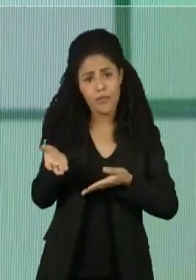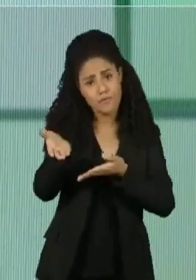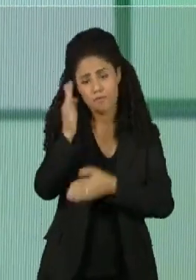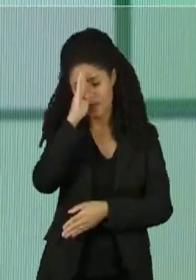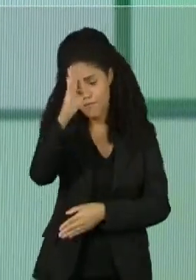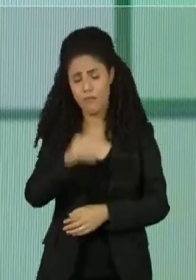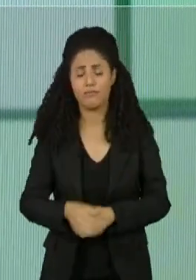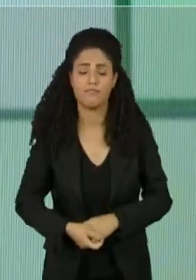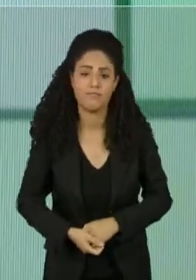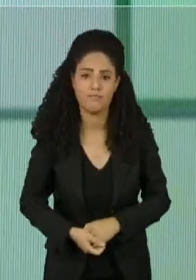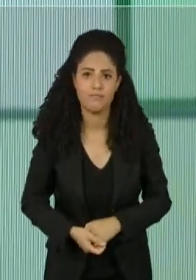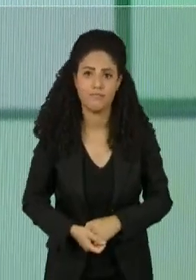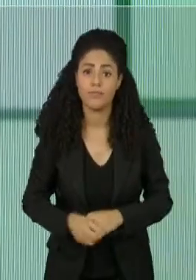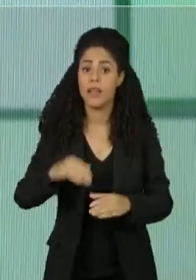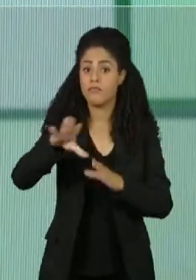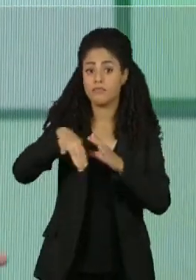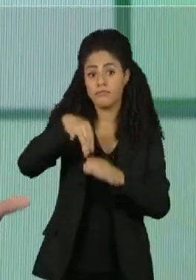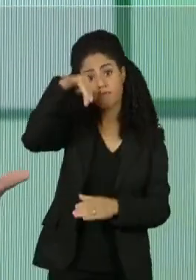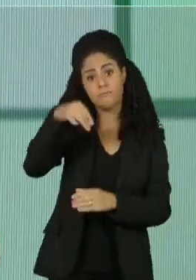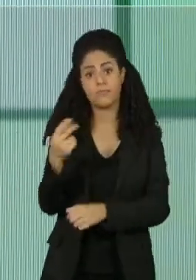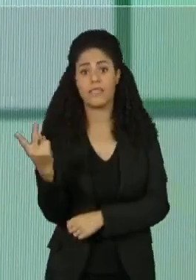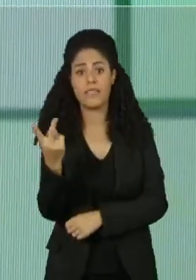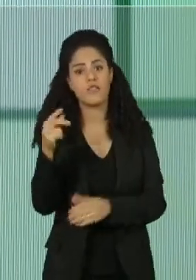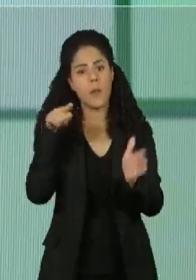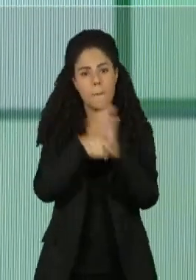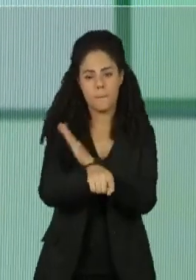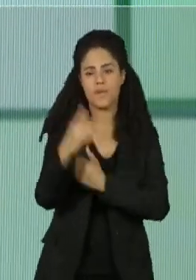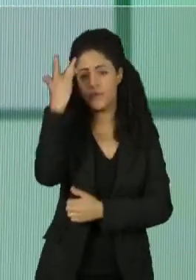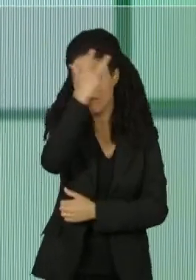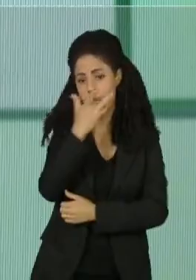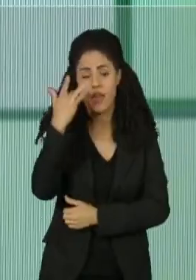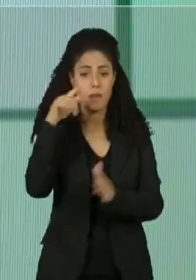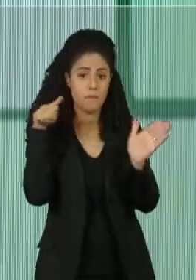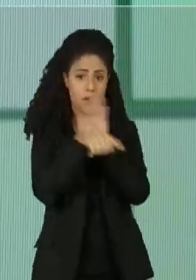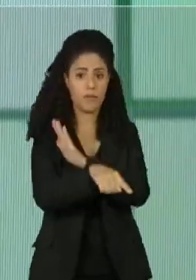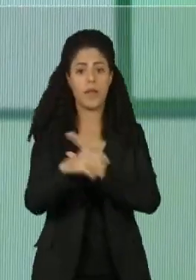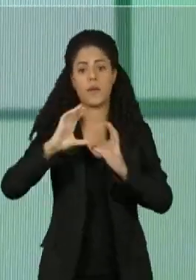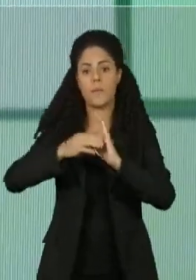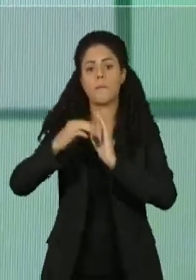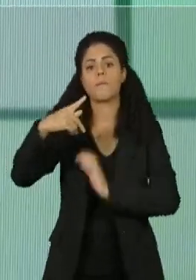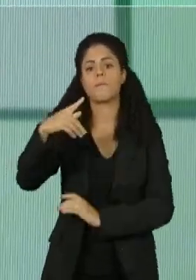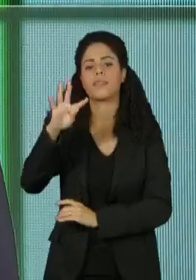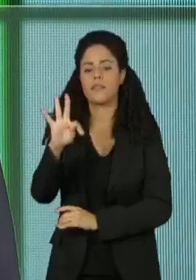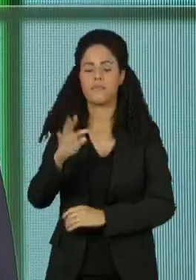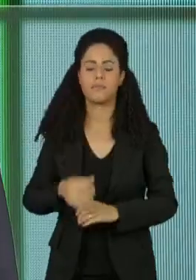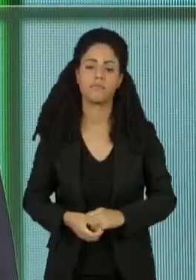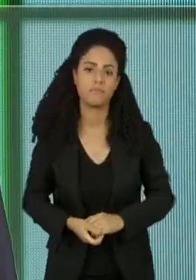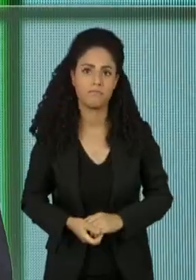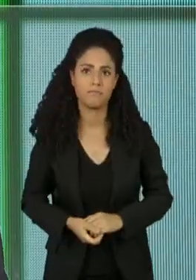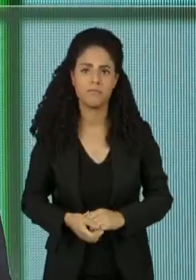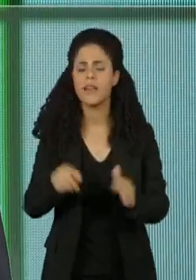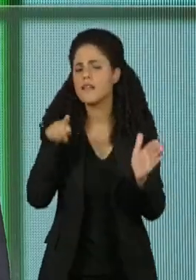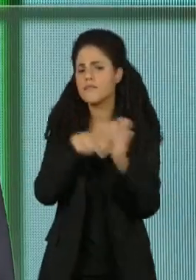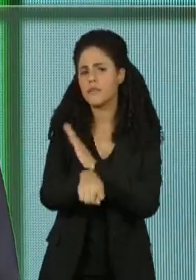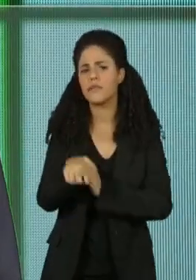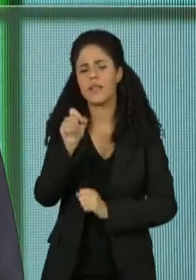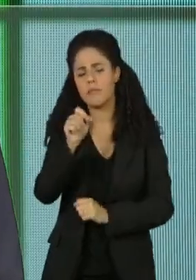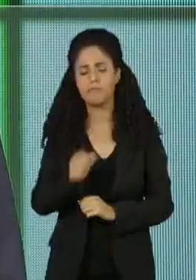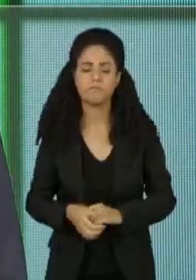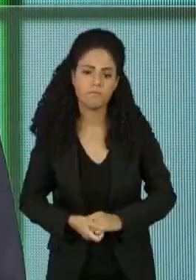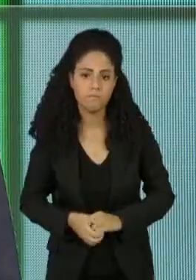Em ordem de sorteio, o segundo candidato a perguntar é Fernando Haddad, do PT. Eu queria perguntar para o